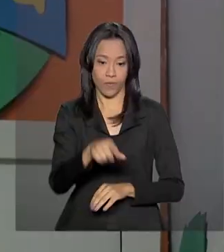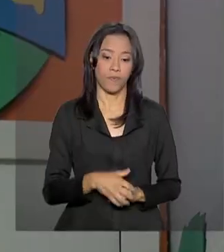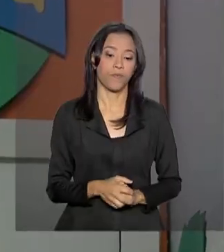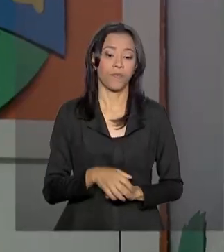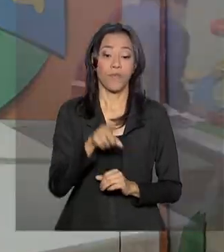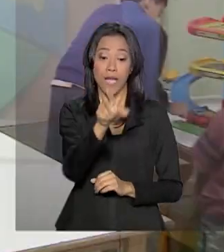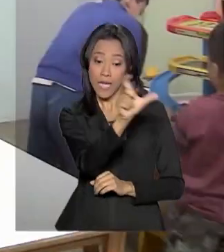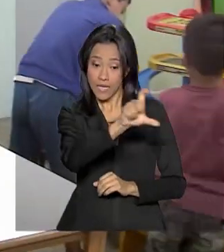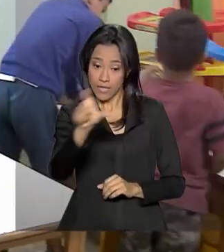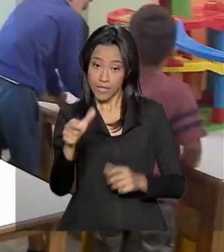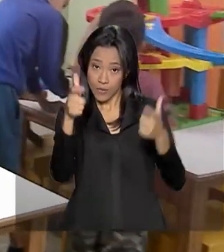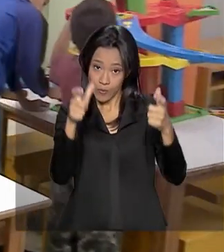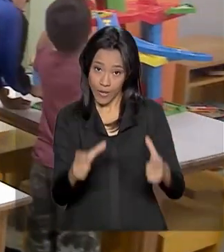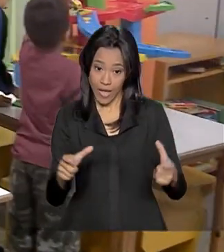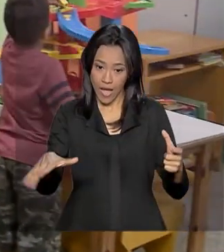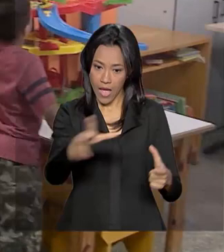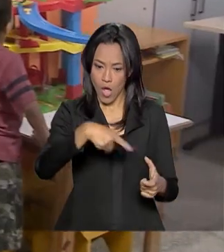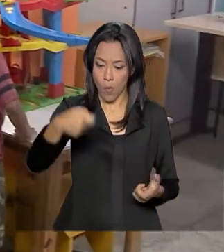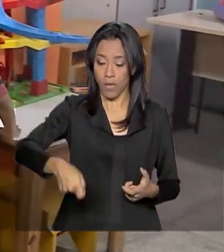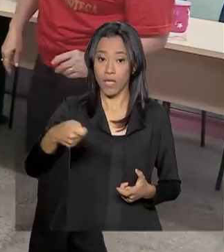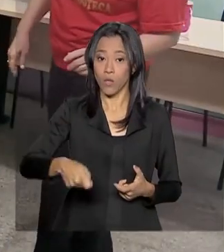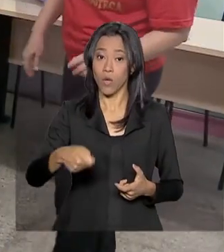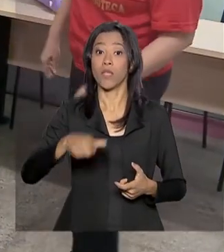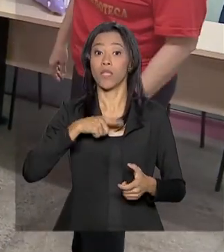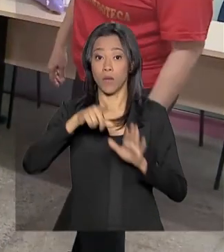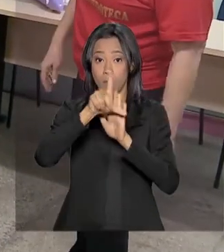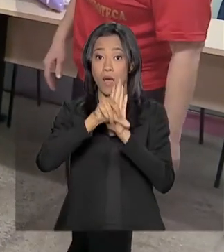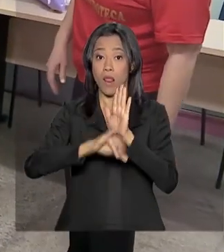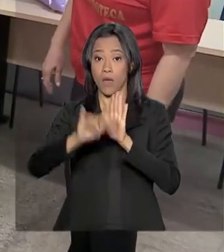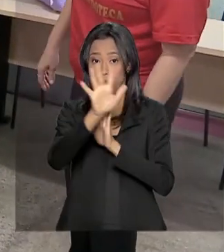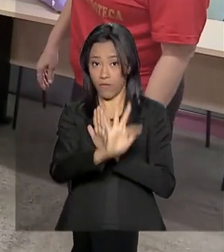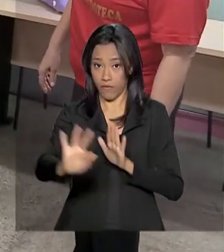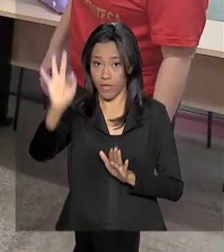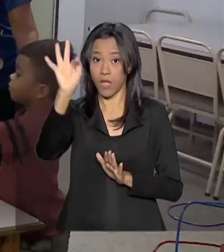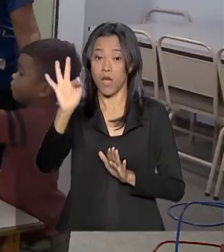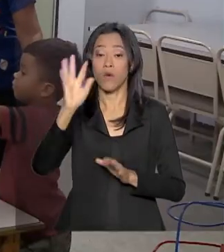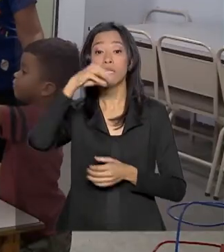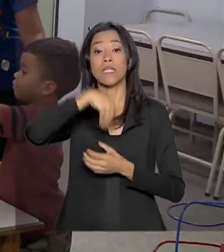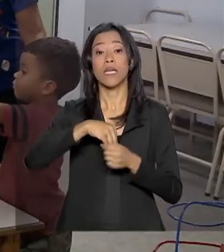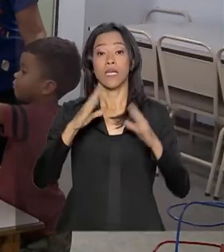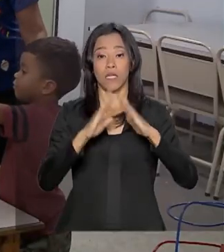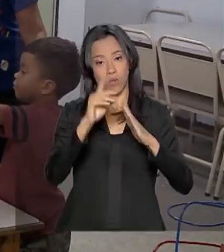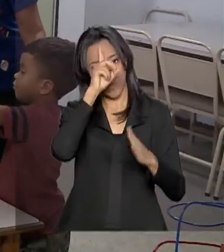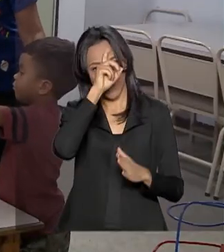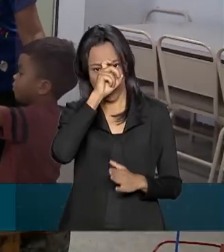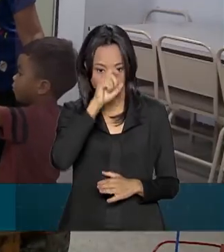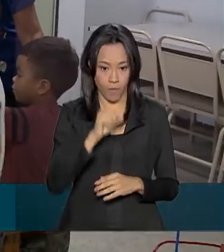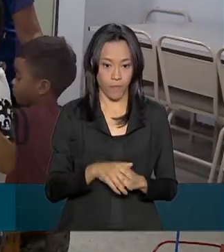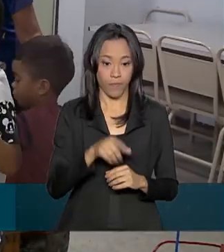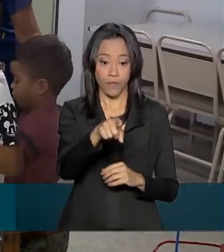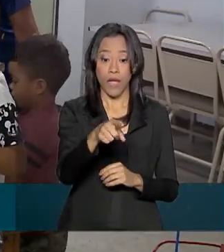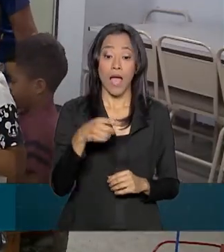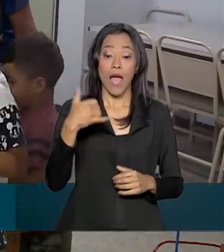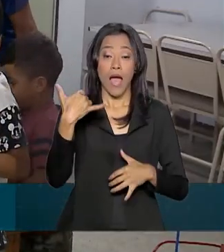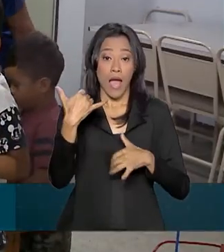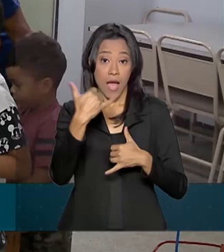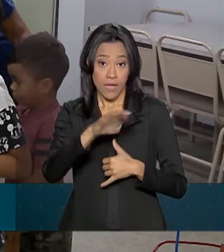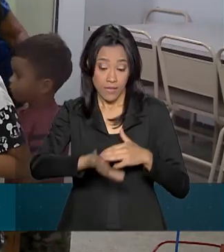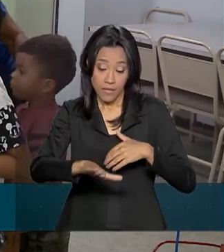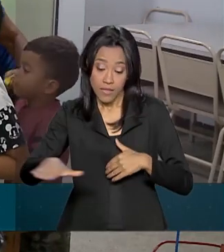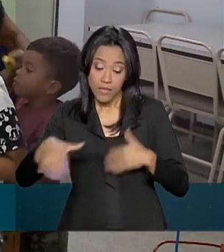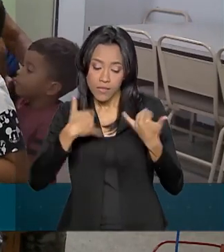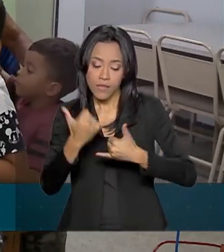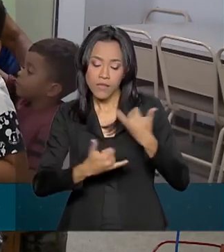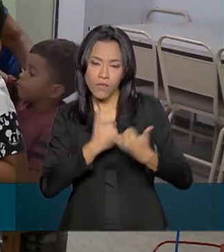As brinquedotecas são obrigatórias por lei federal e unidades de internação. Por meio do brincar, as crianças desenvolvem uma série de